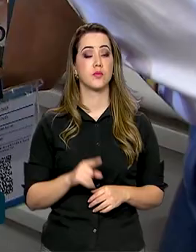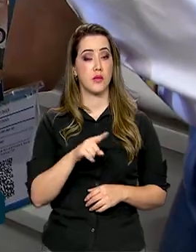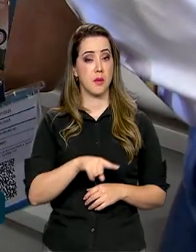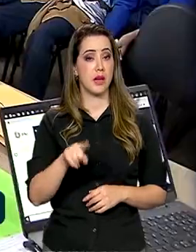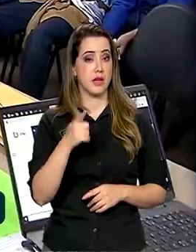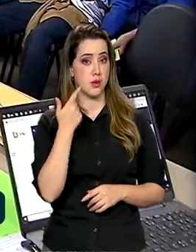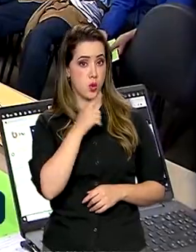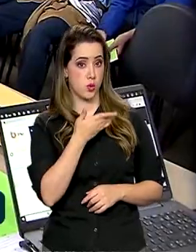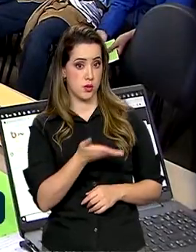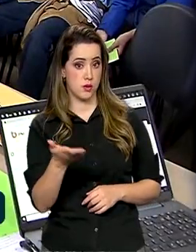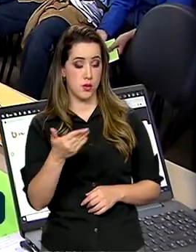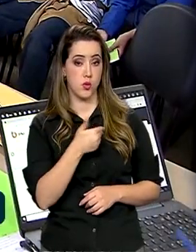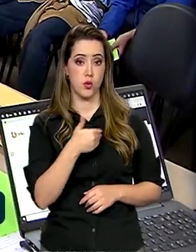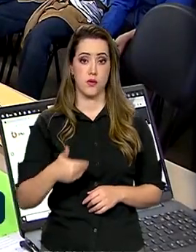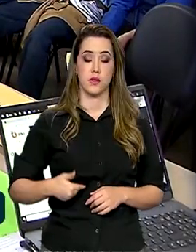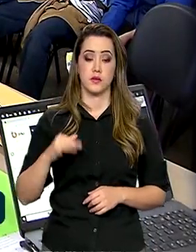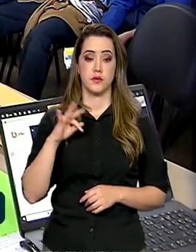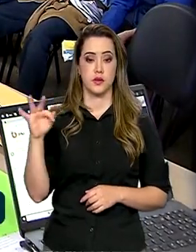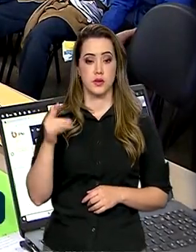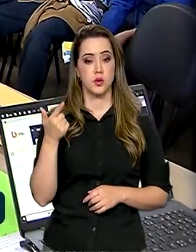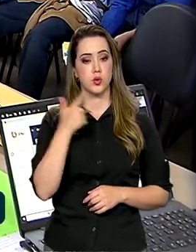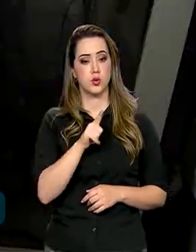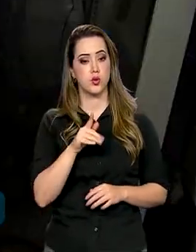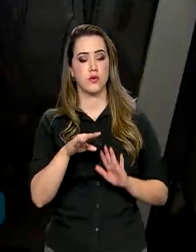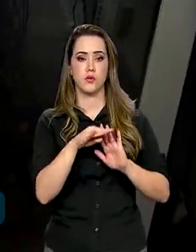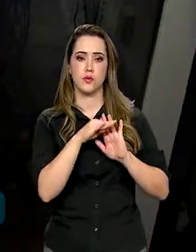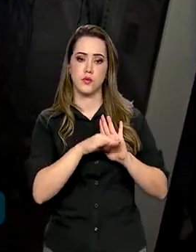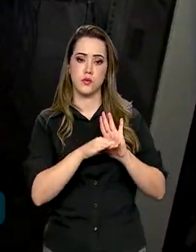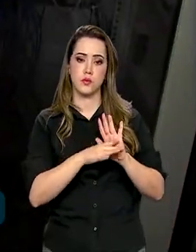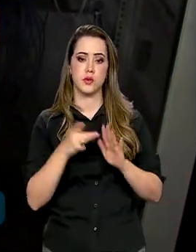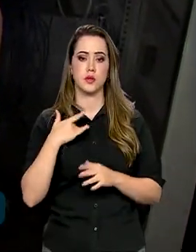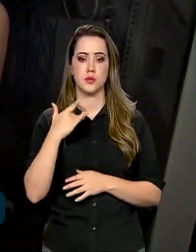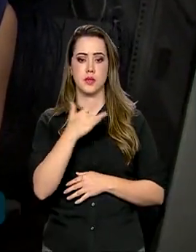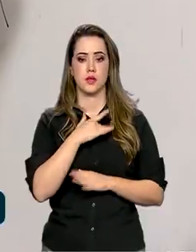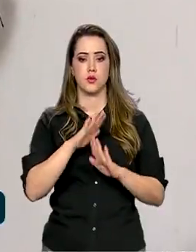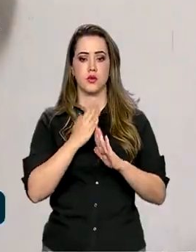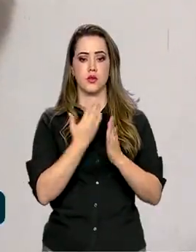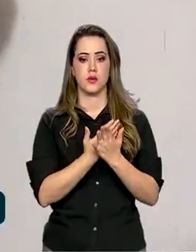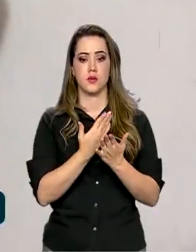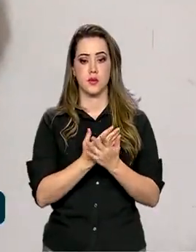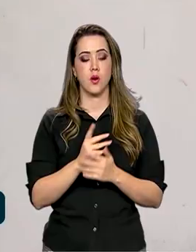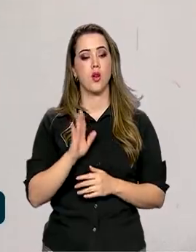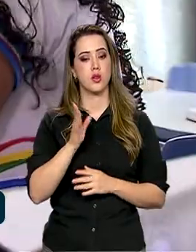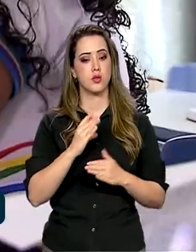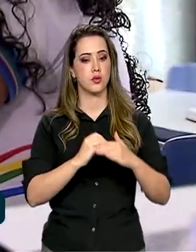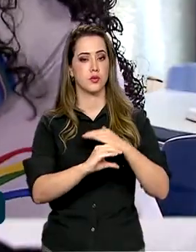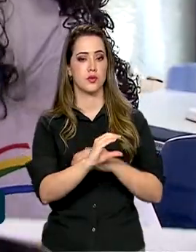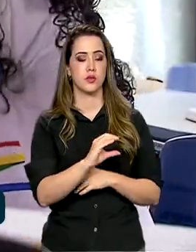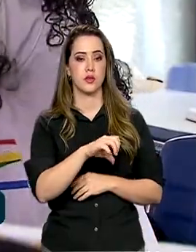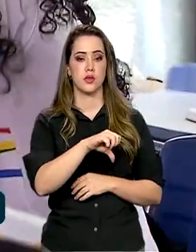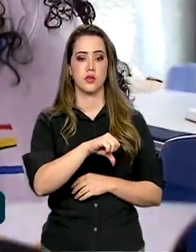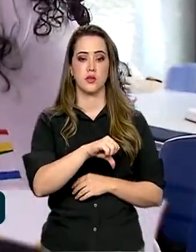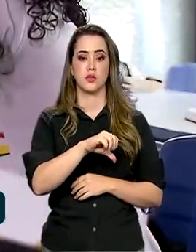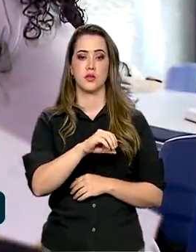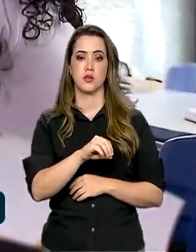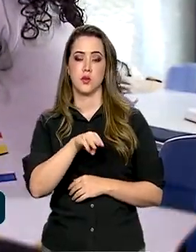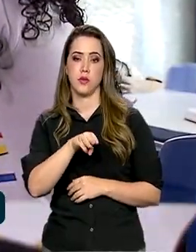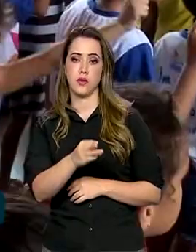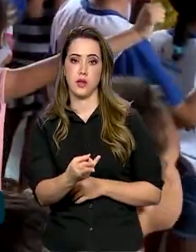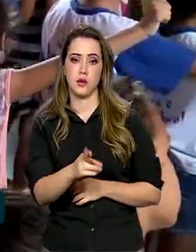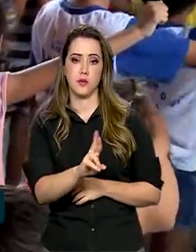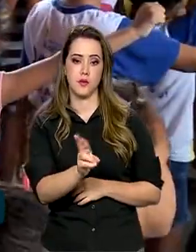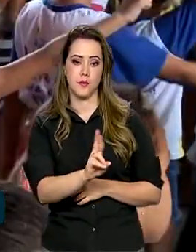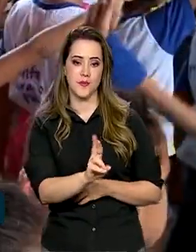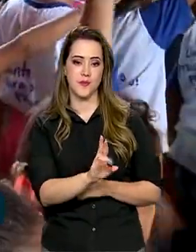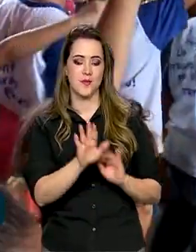isso aconteça, o governo federal retomou o programa Saúde na Escola e já destinou 90 milhões de reais